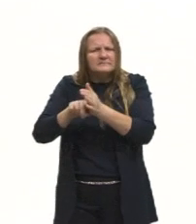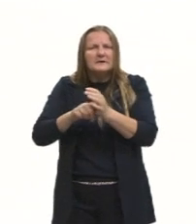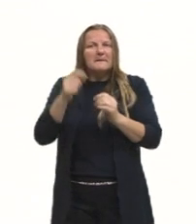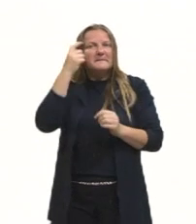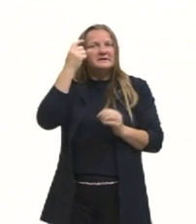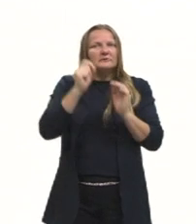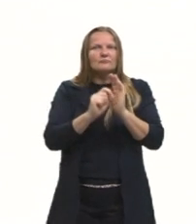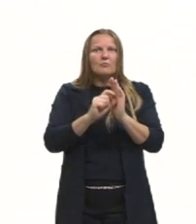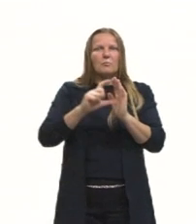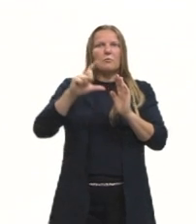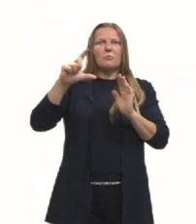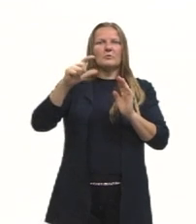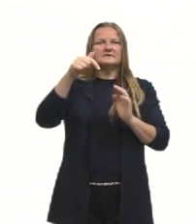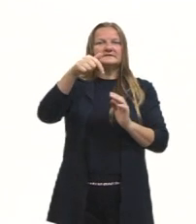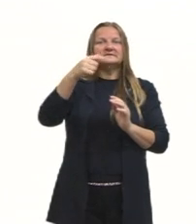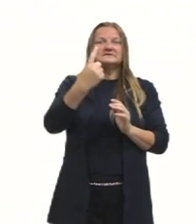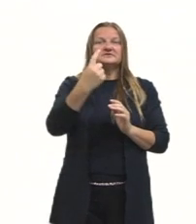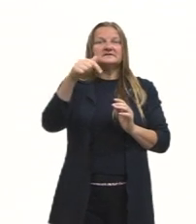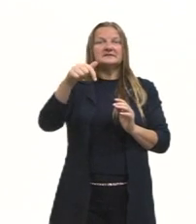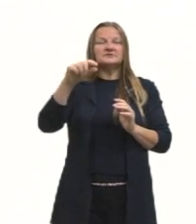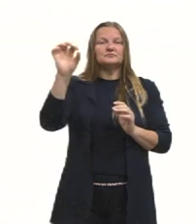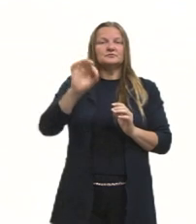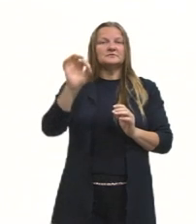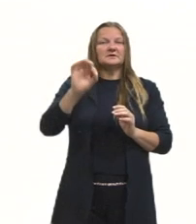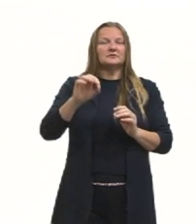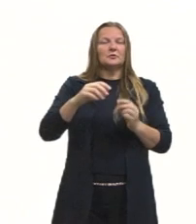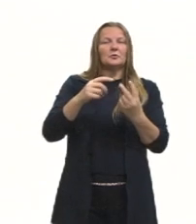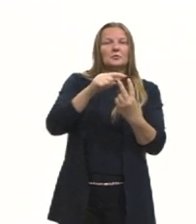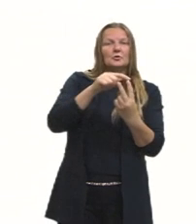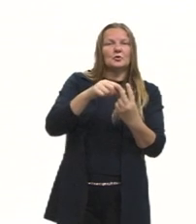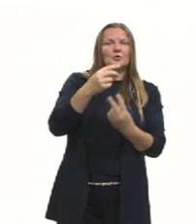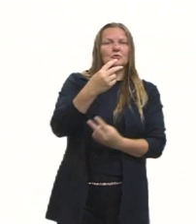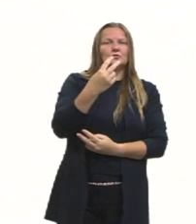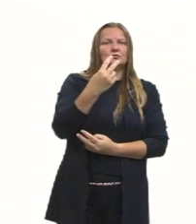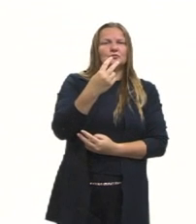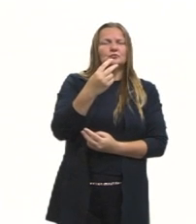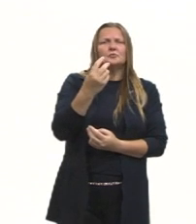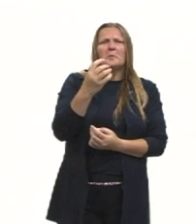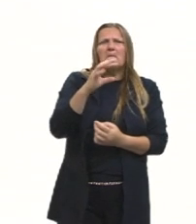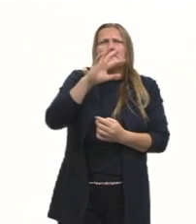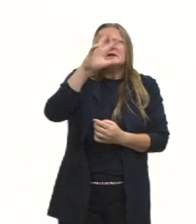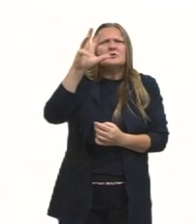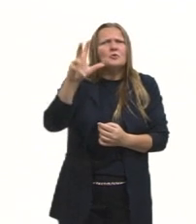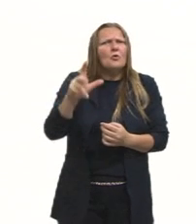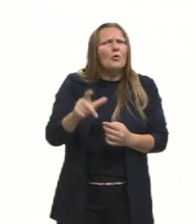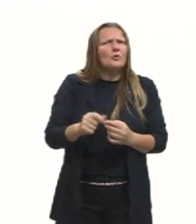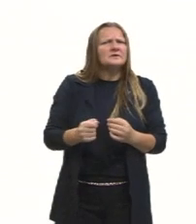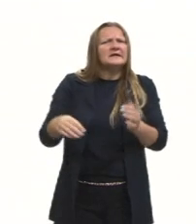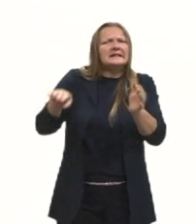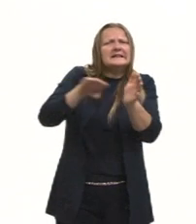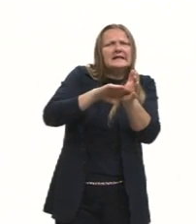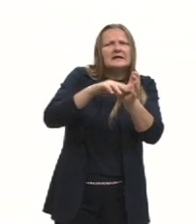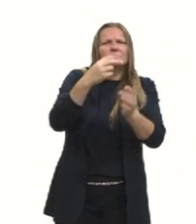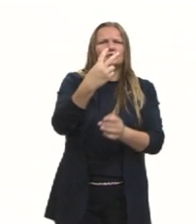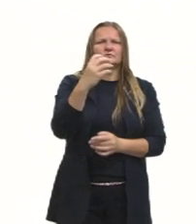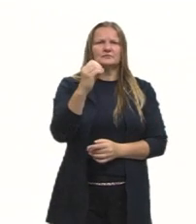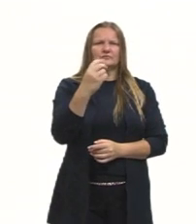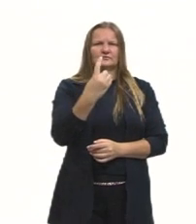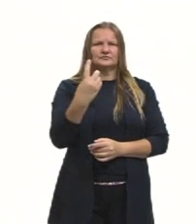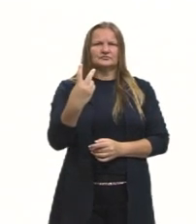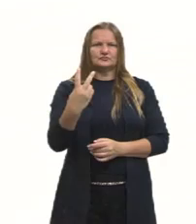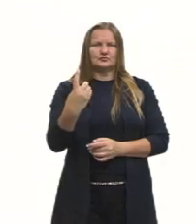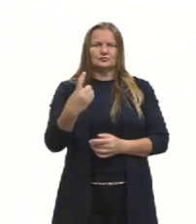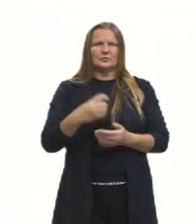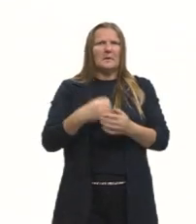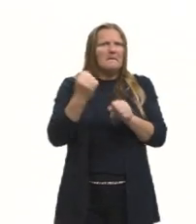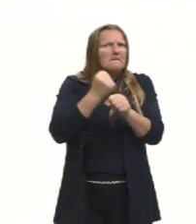17%, para 52,2 milhões de toneladas até 2021. Ele está nos dizendo que estamos tendo uma